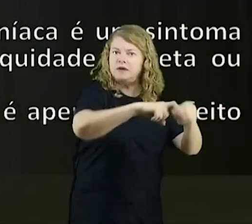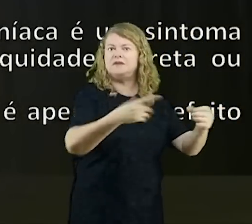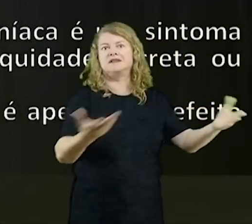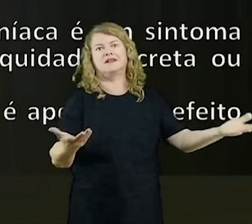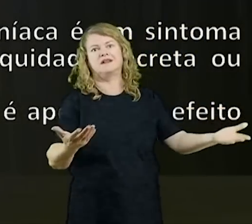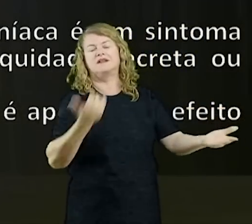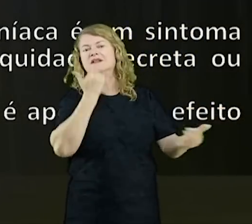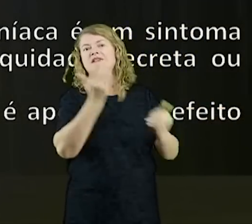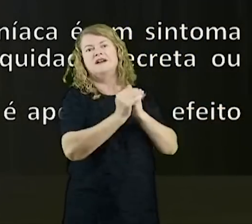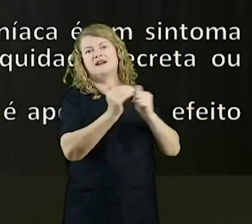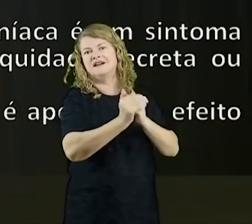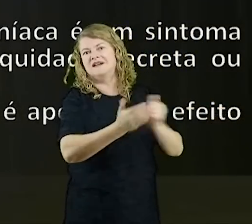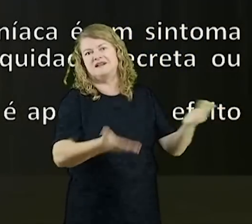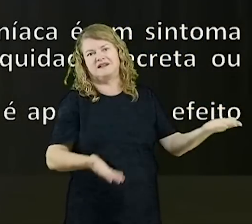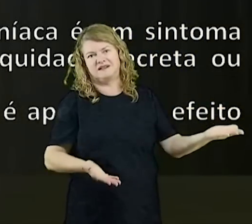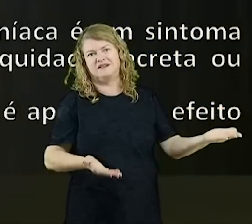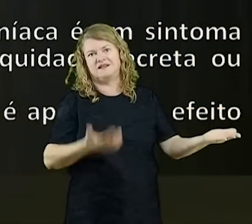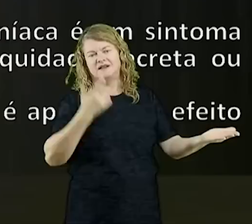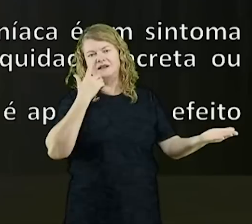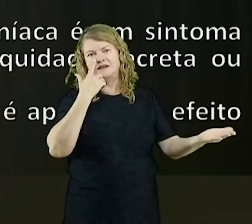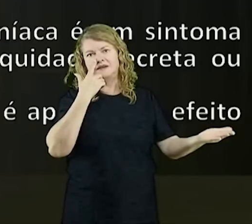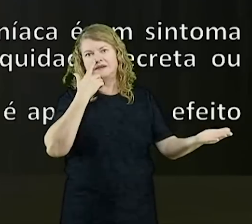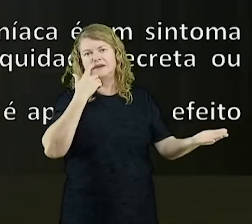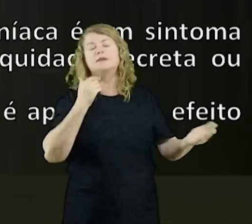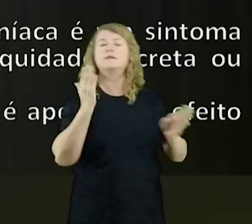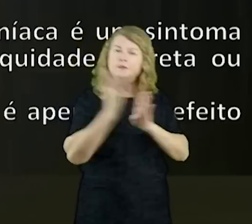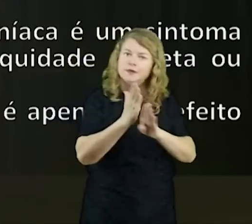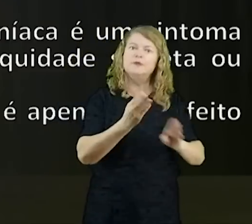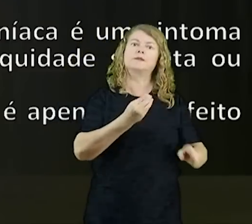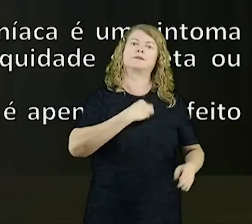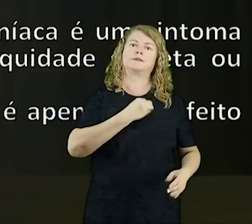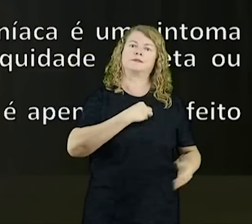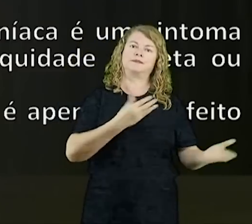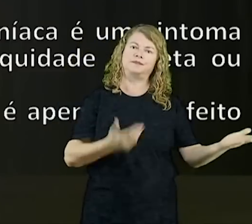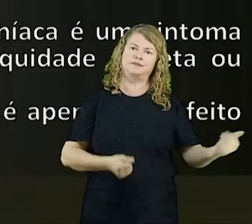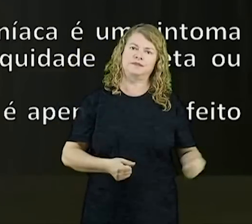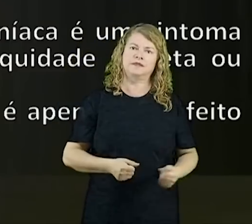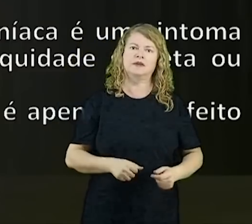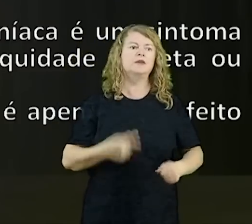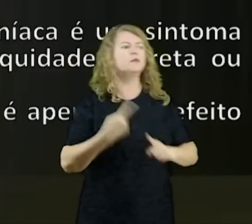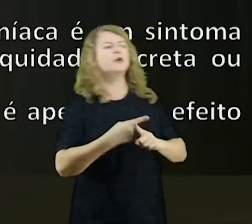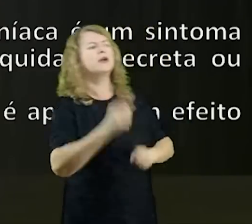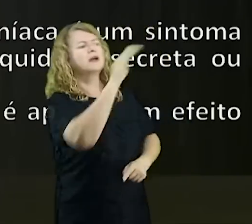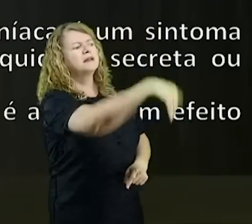manifestação é apenas efeito colateral do pecado. Por que tem demônio, gente? Porque tem algum pecado.